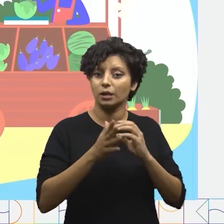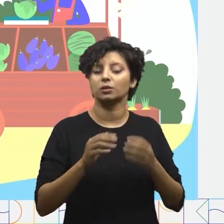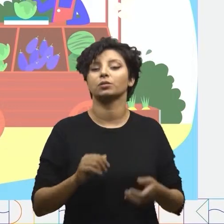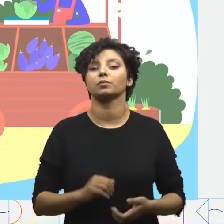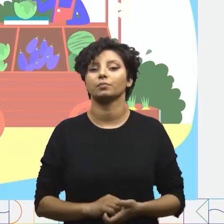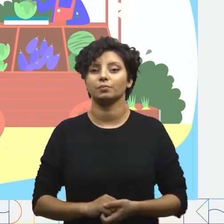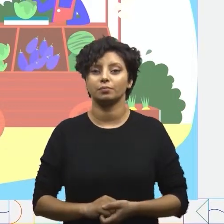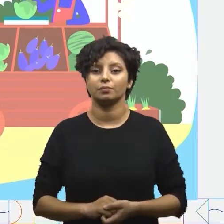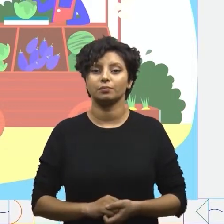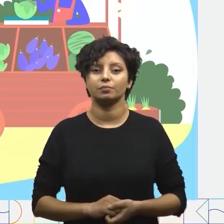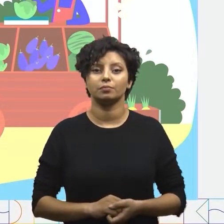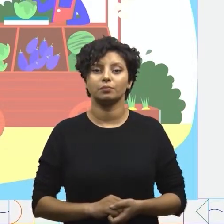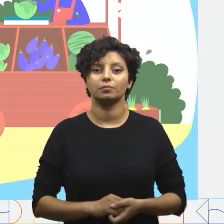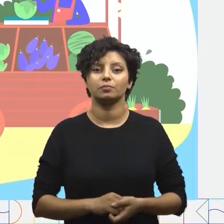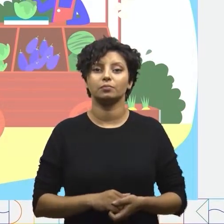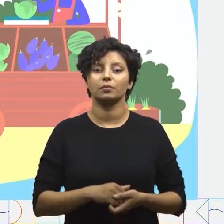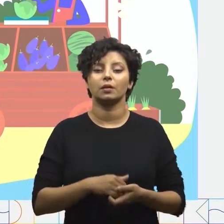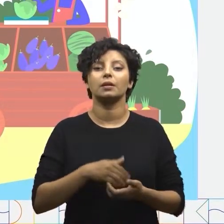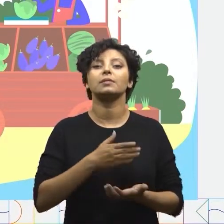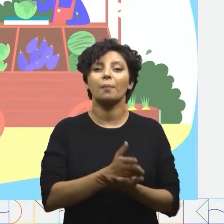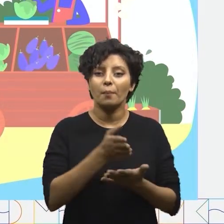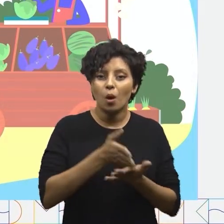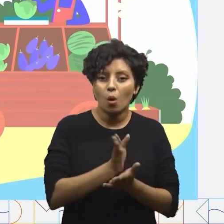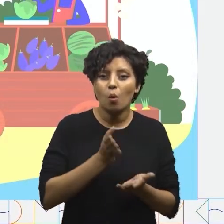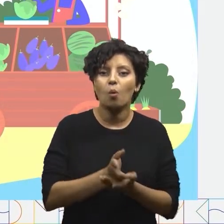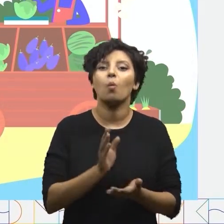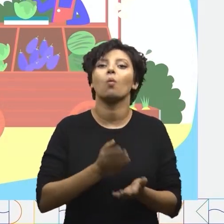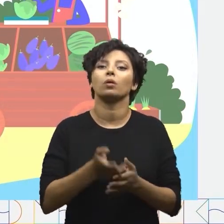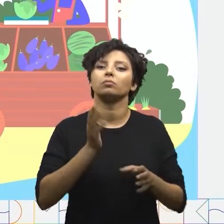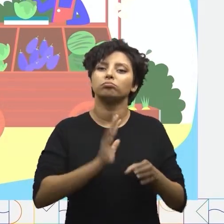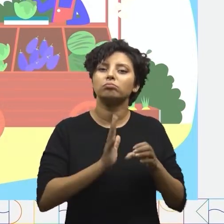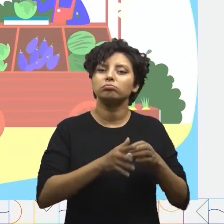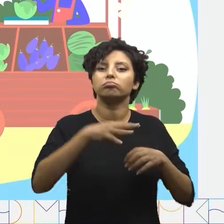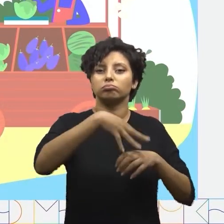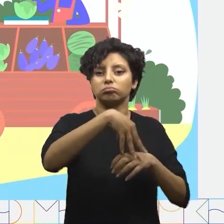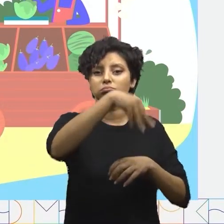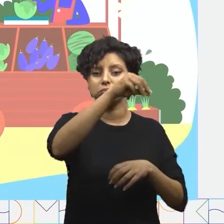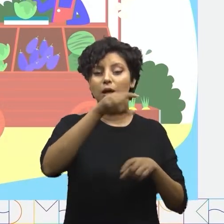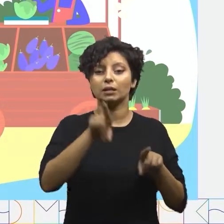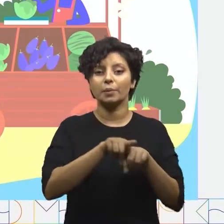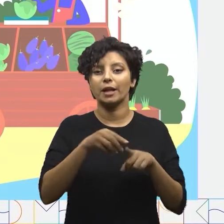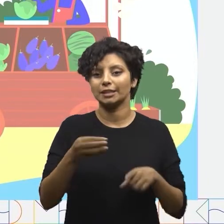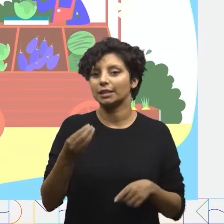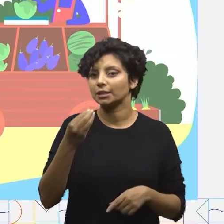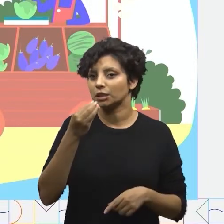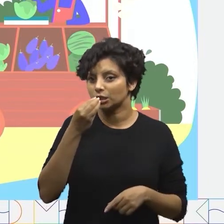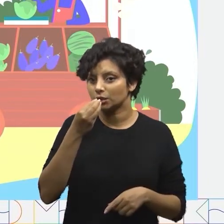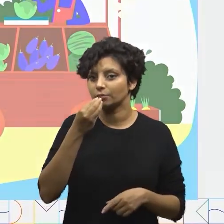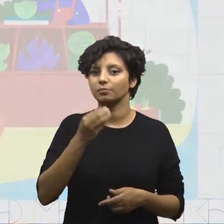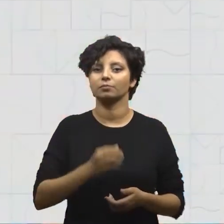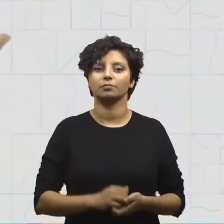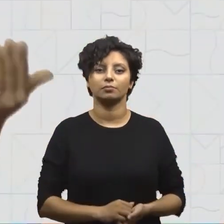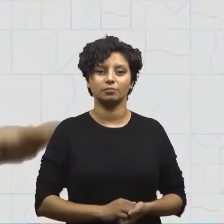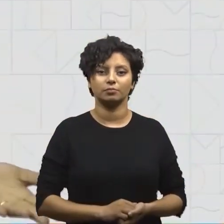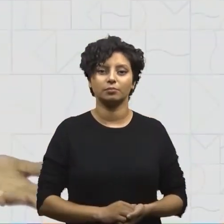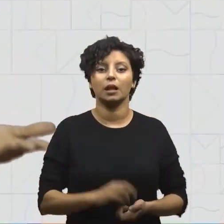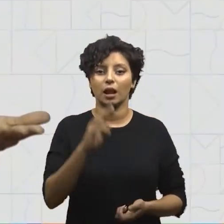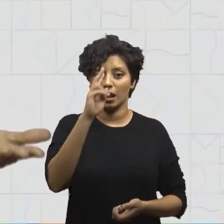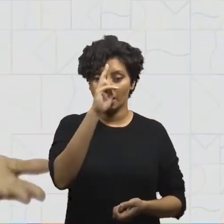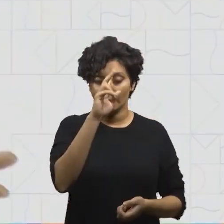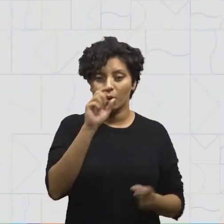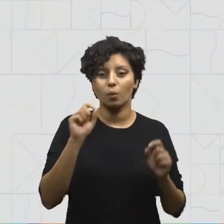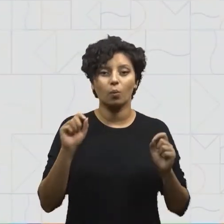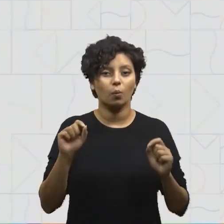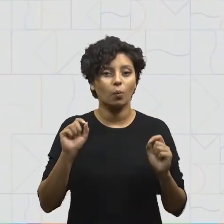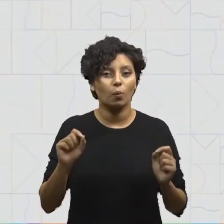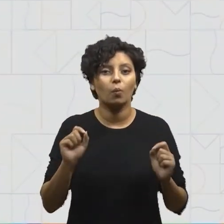tomate, cebola, beterraba e cenoura. Lembrando